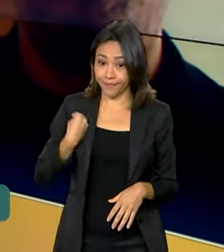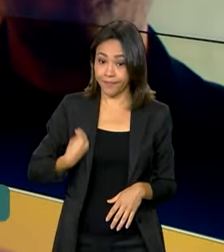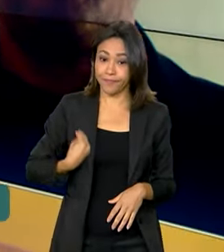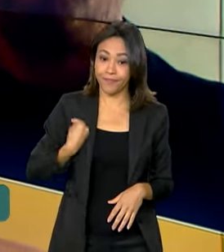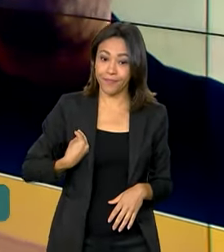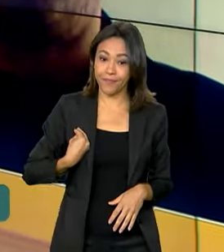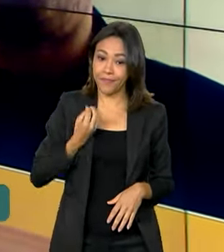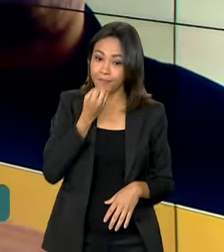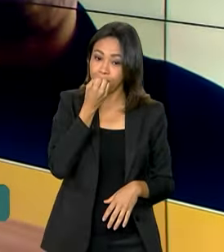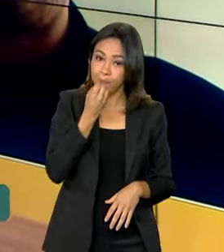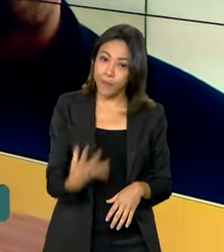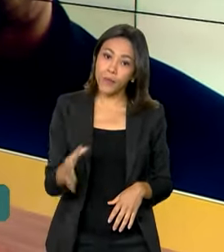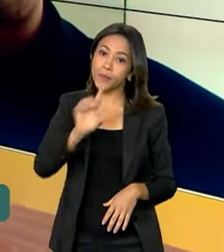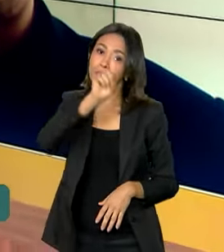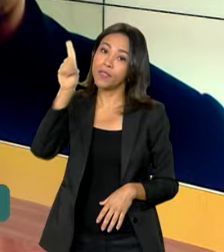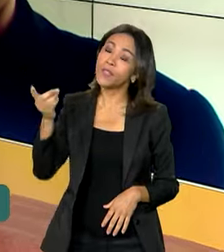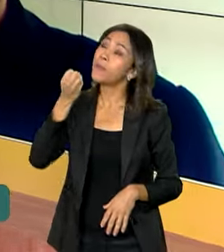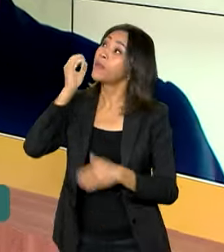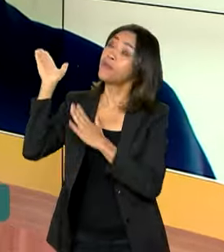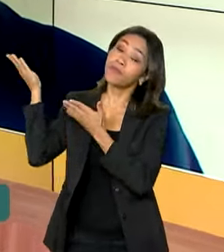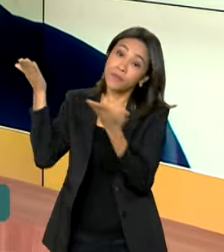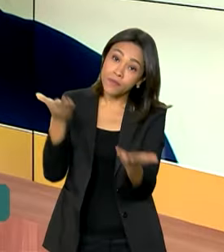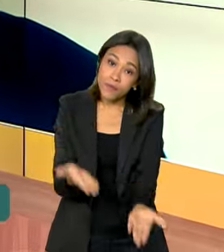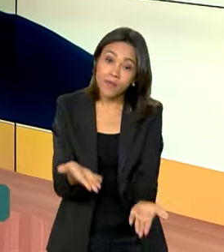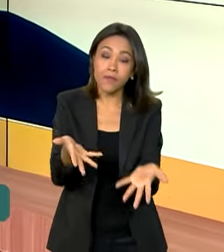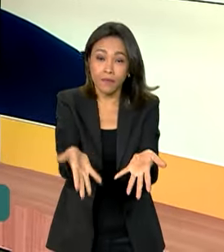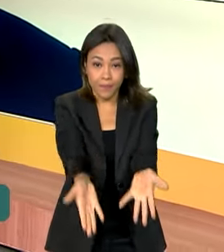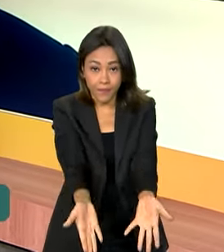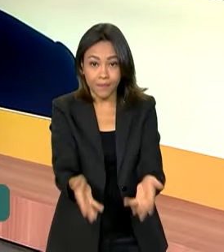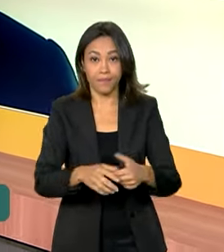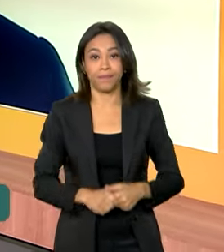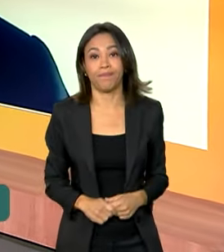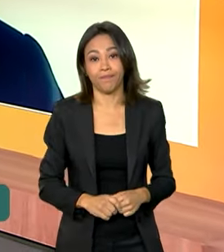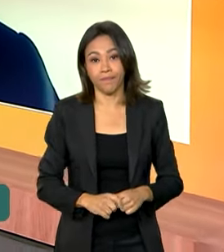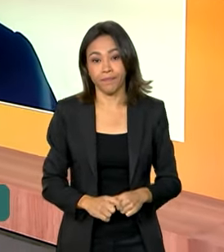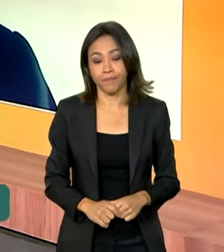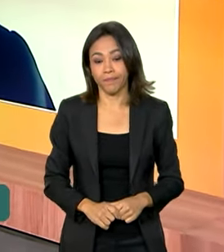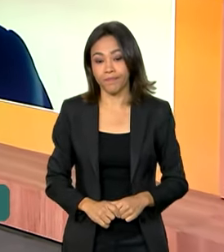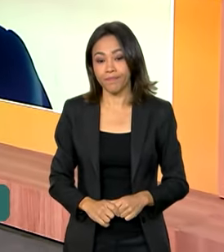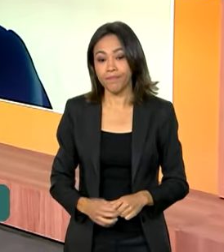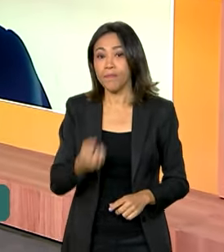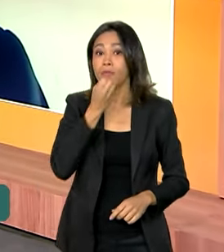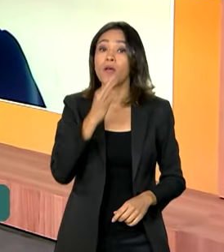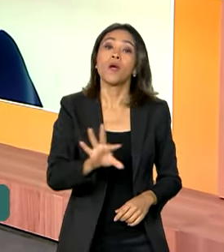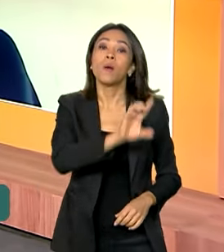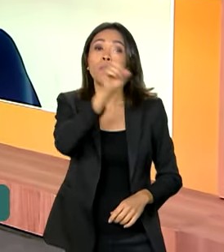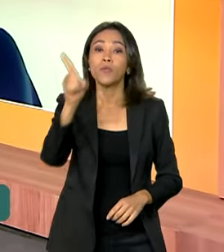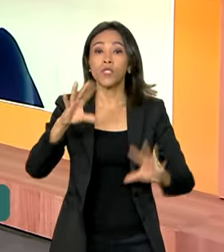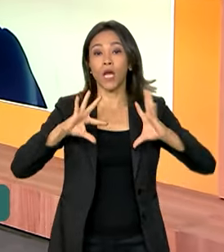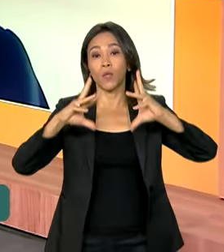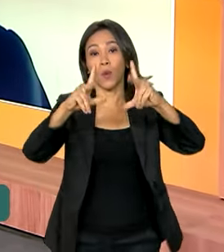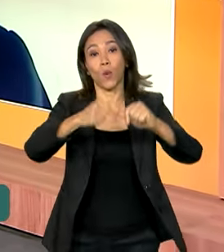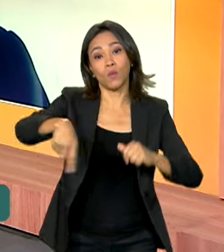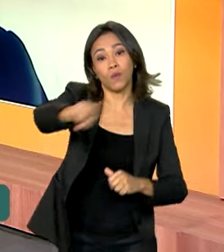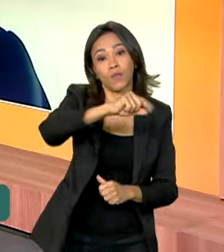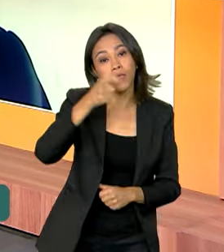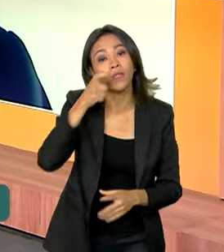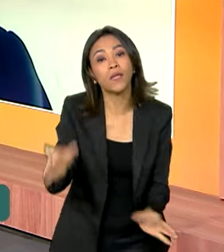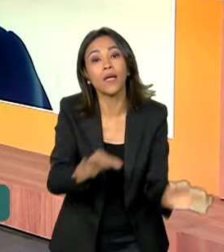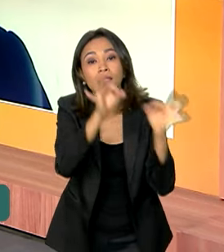Alexandre. Seja muito bem-vindo ao Brasil em Dia. Bom dia, Vanessa. Bom dia aos telespectadores.